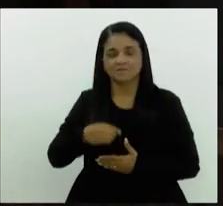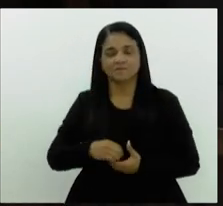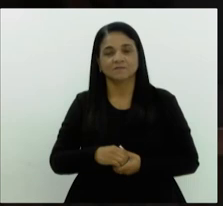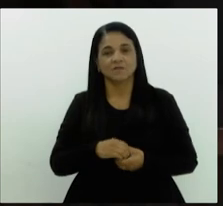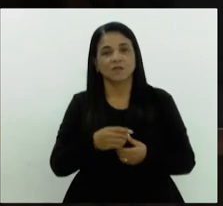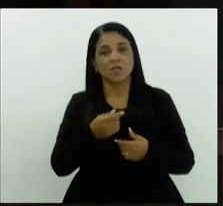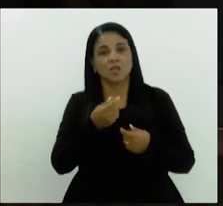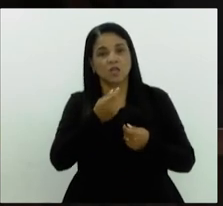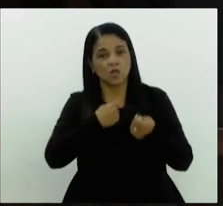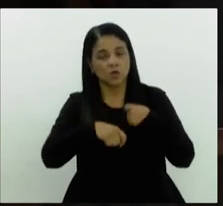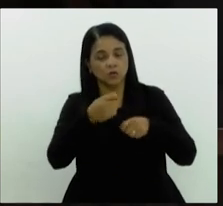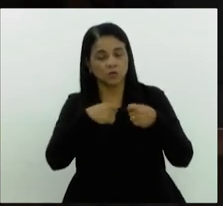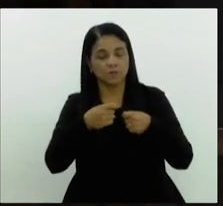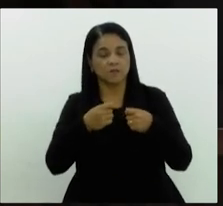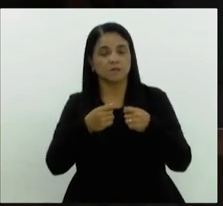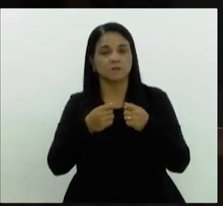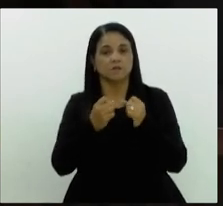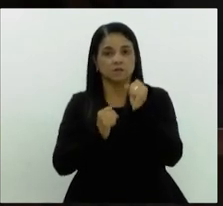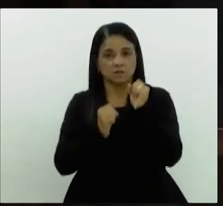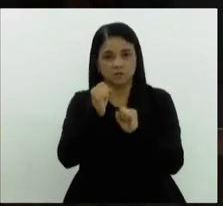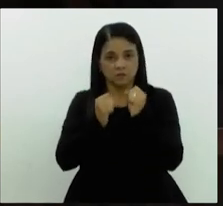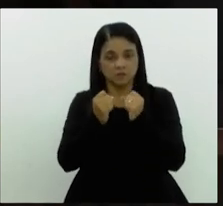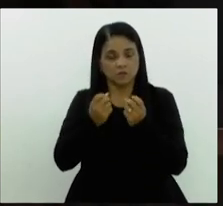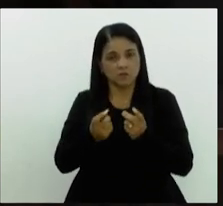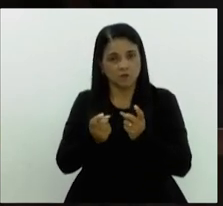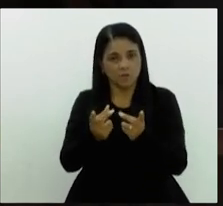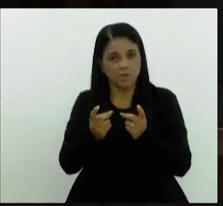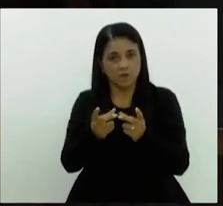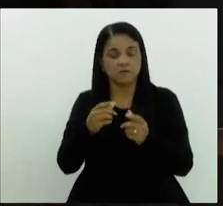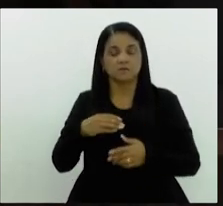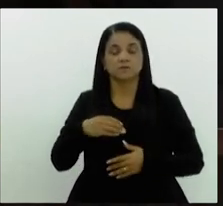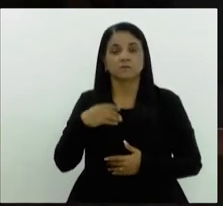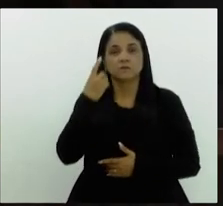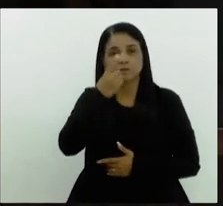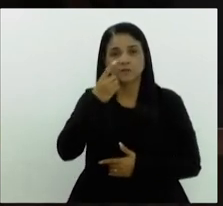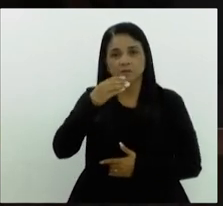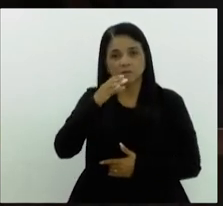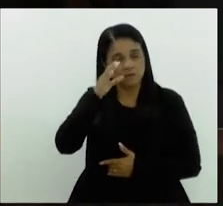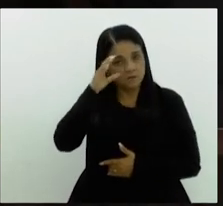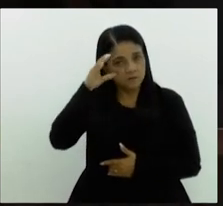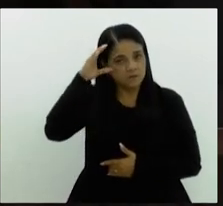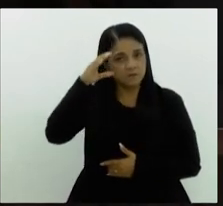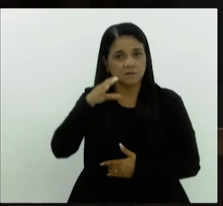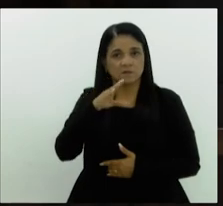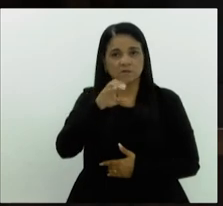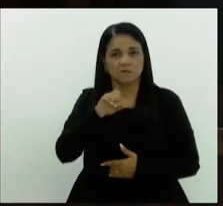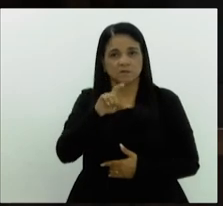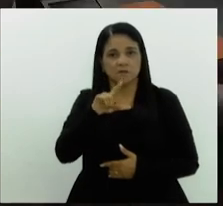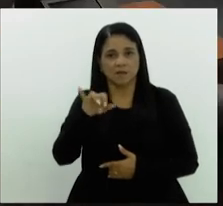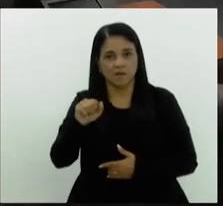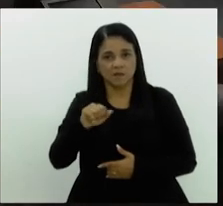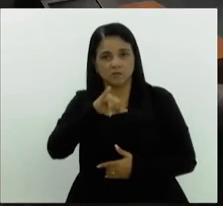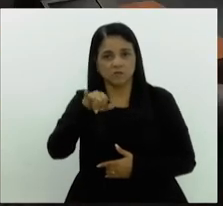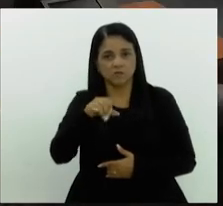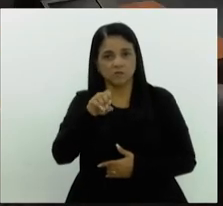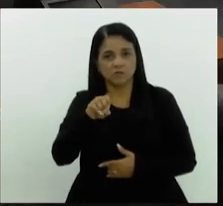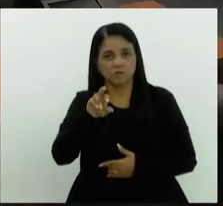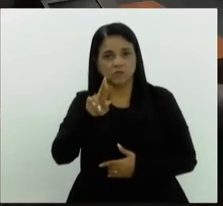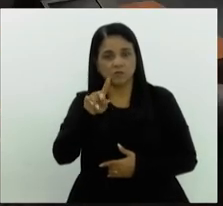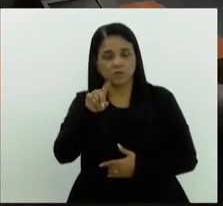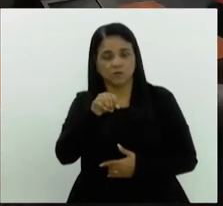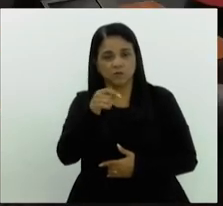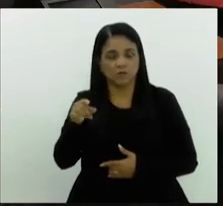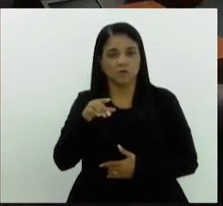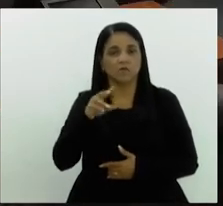economia indústria e comércio Célia Jordão nossa nobre deputada Célia Jordão Vinícius